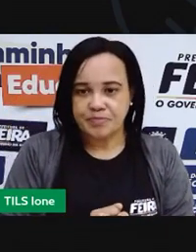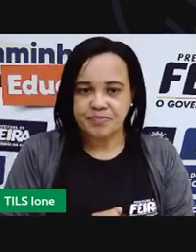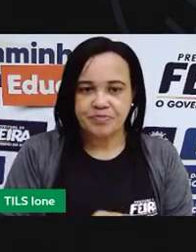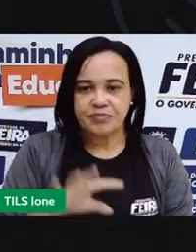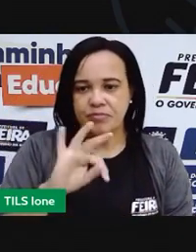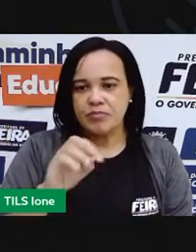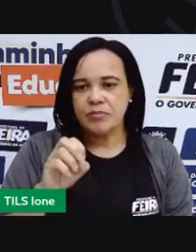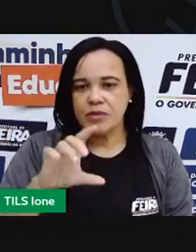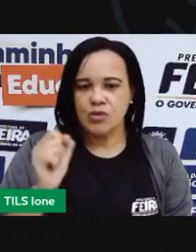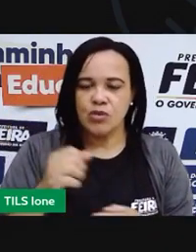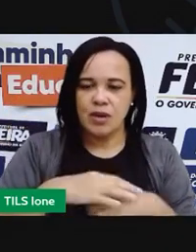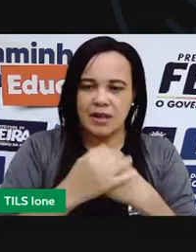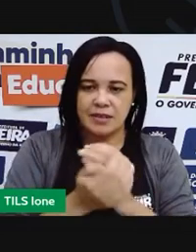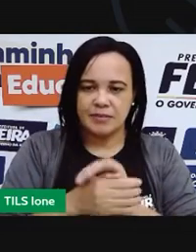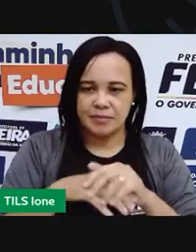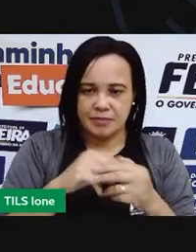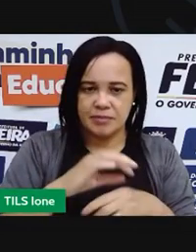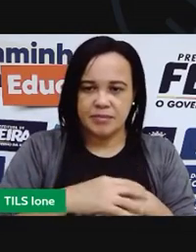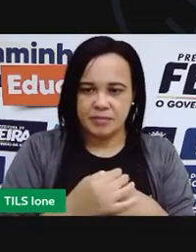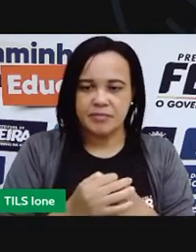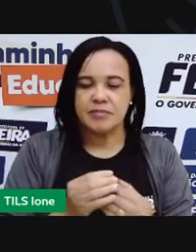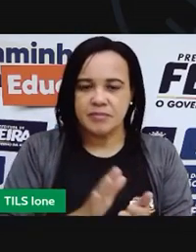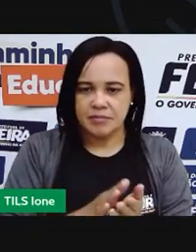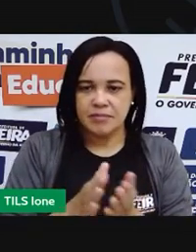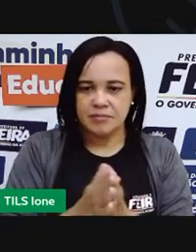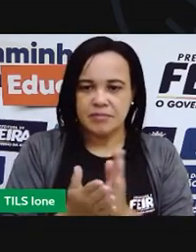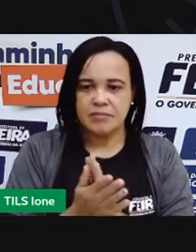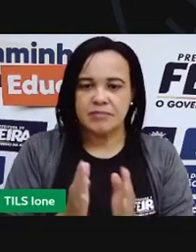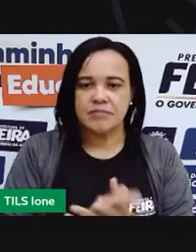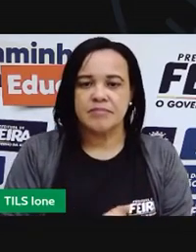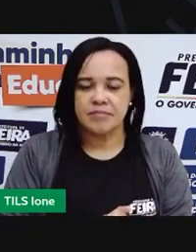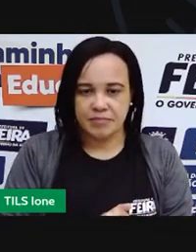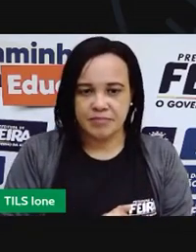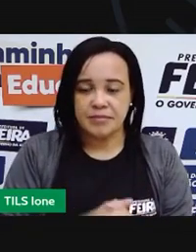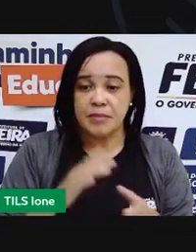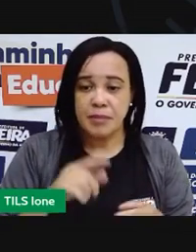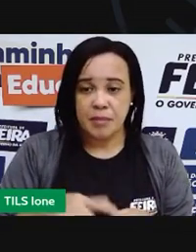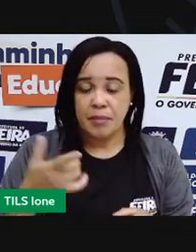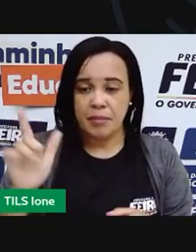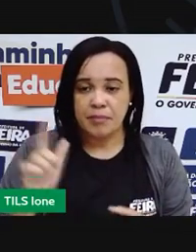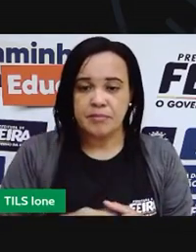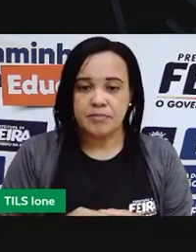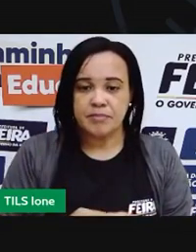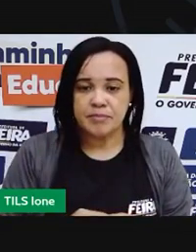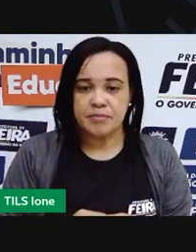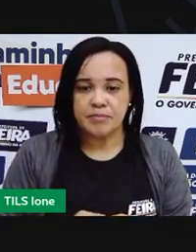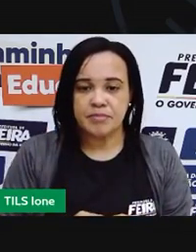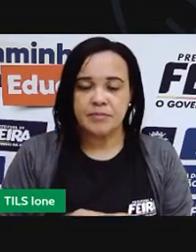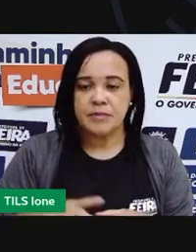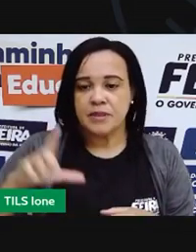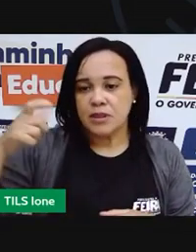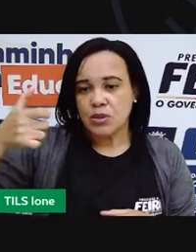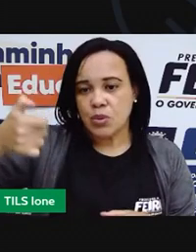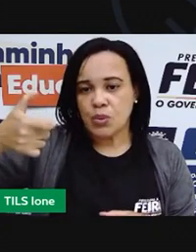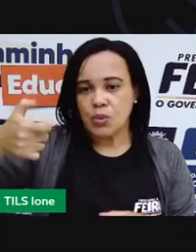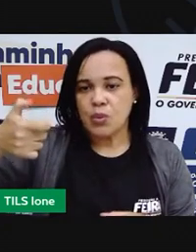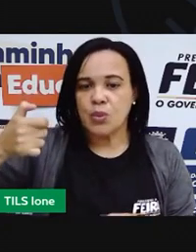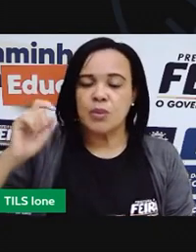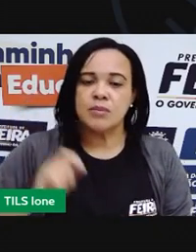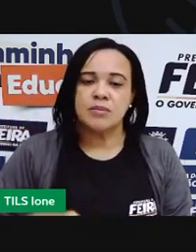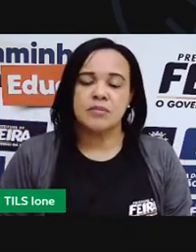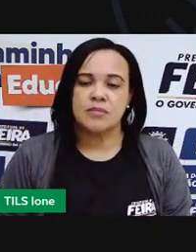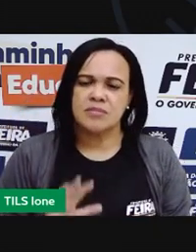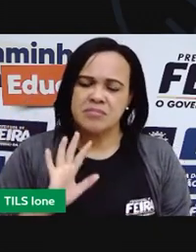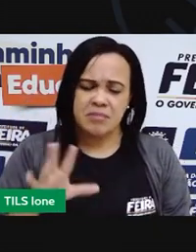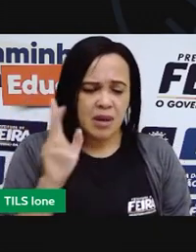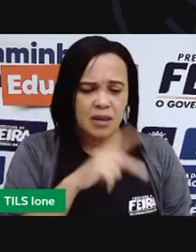maior do que os rolos de papel higiênico. E um borreçador. Mas, para uma